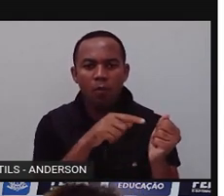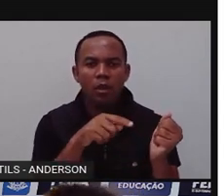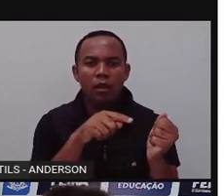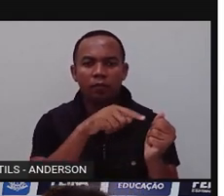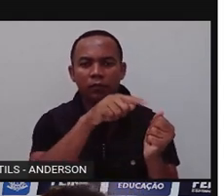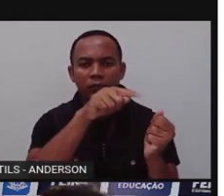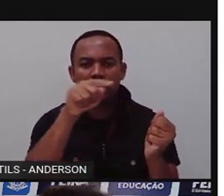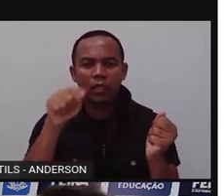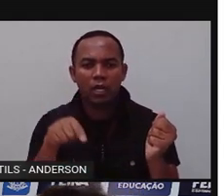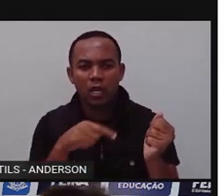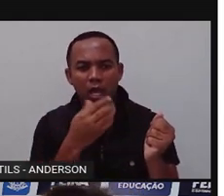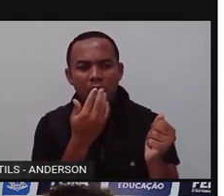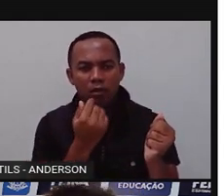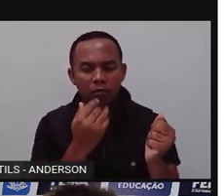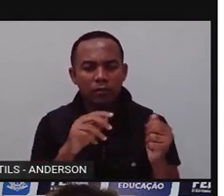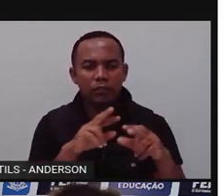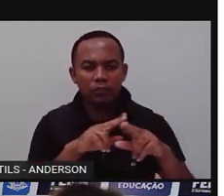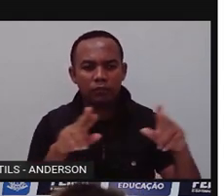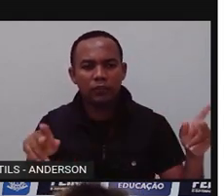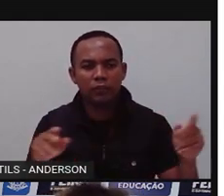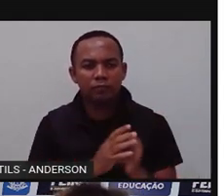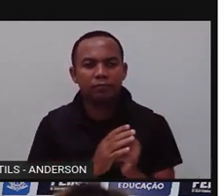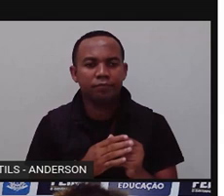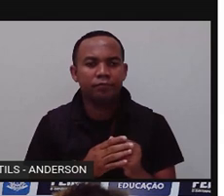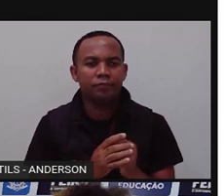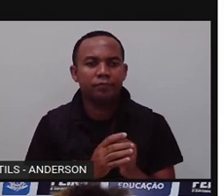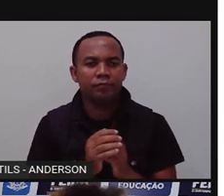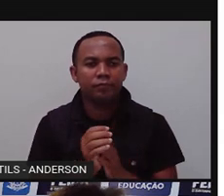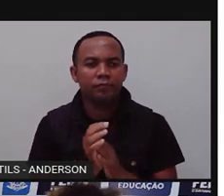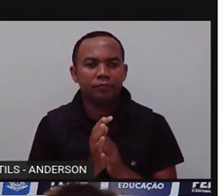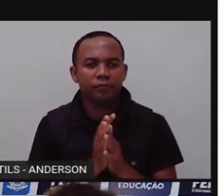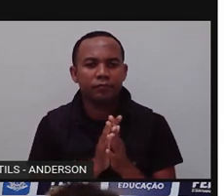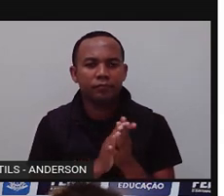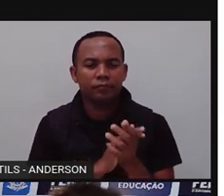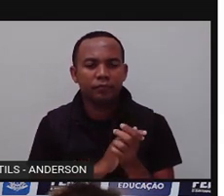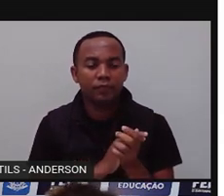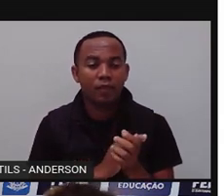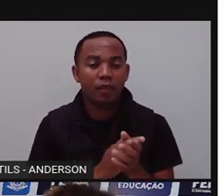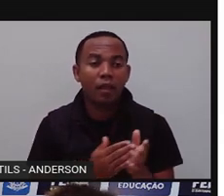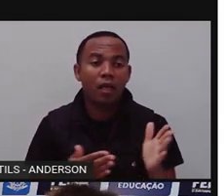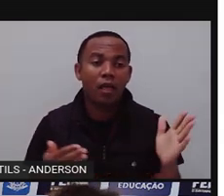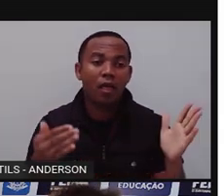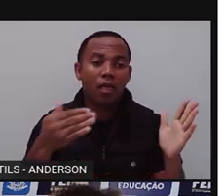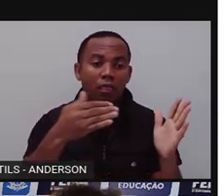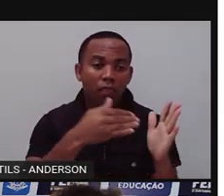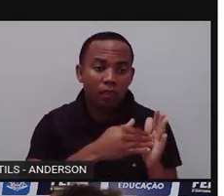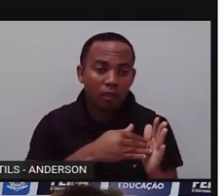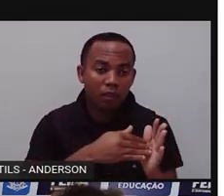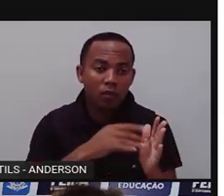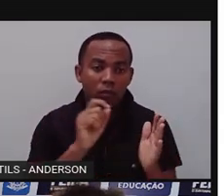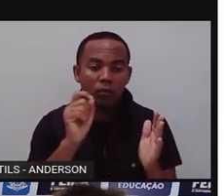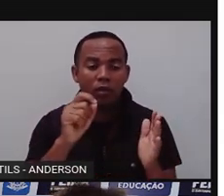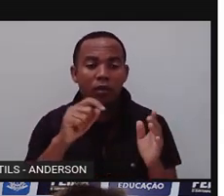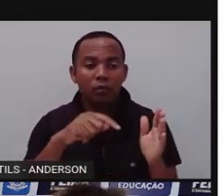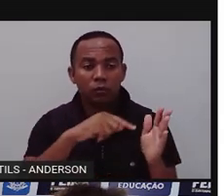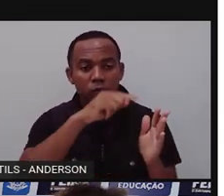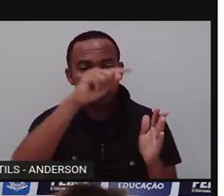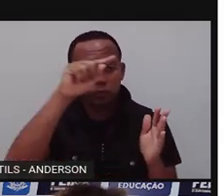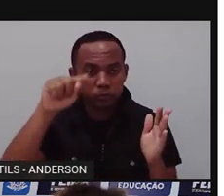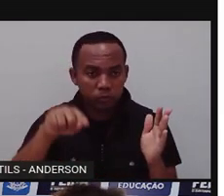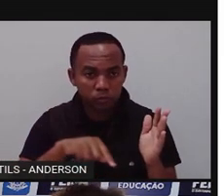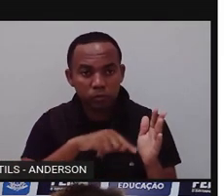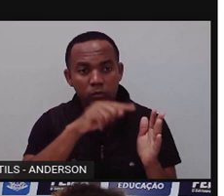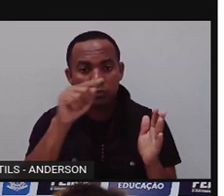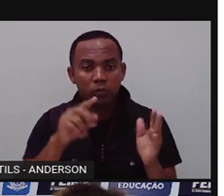coruja e assim sucessivamente, né? Até chegar de volta ao solo. E aí o ciclo recomeça.